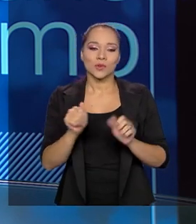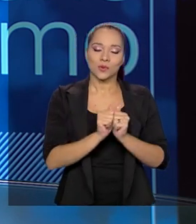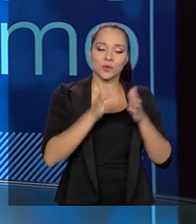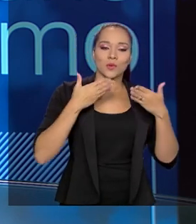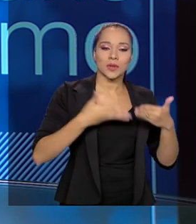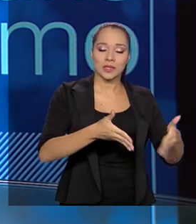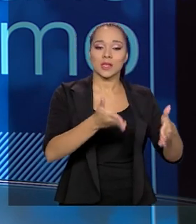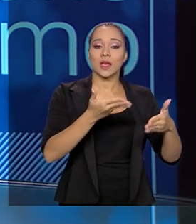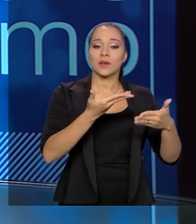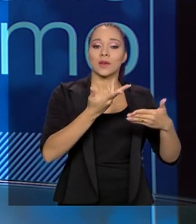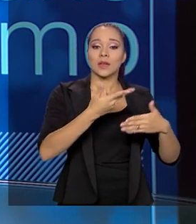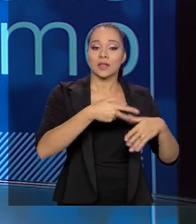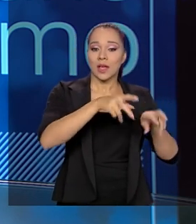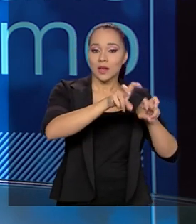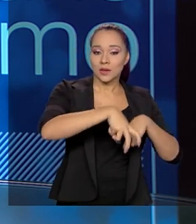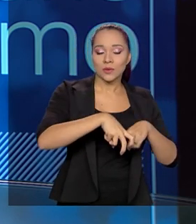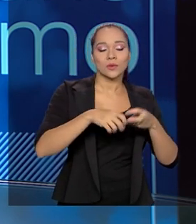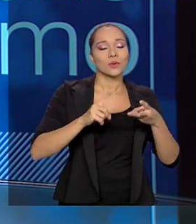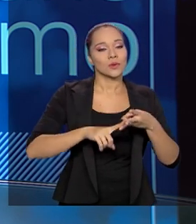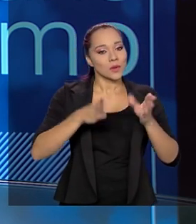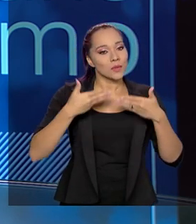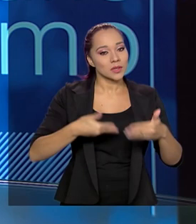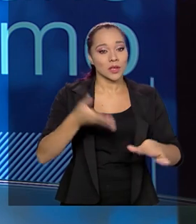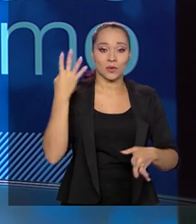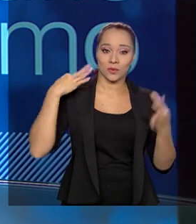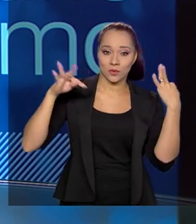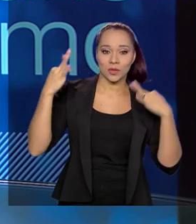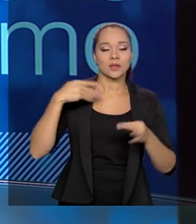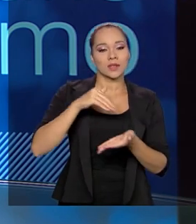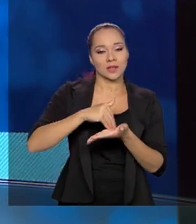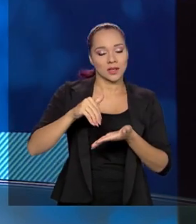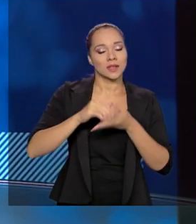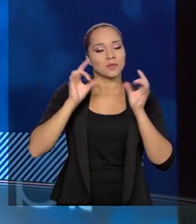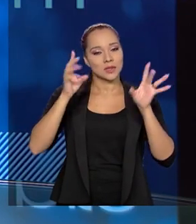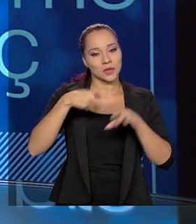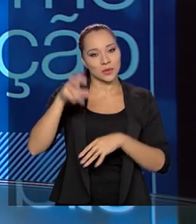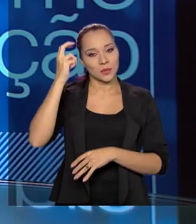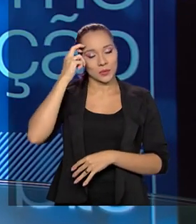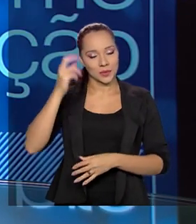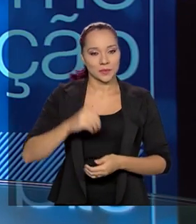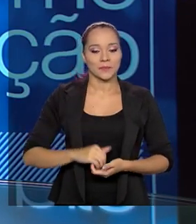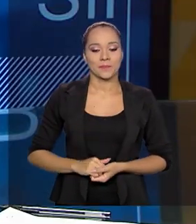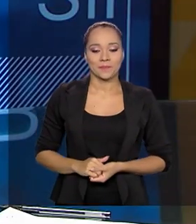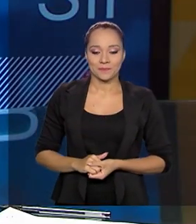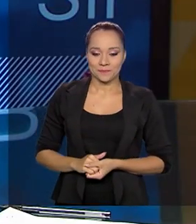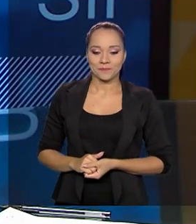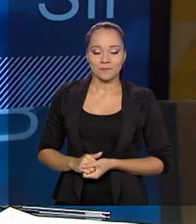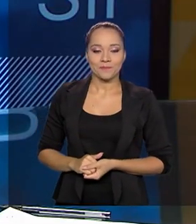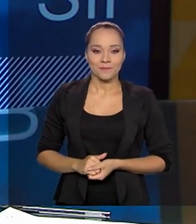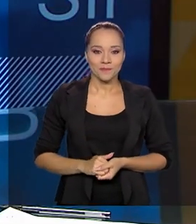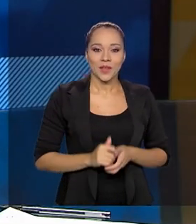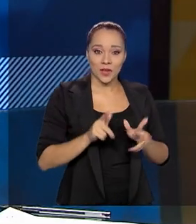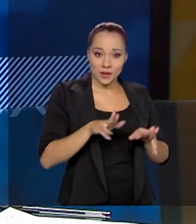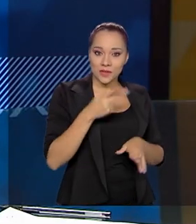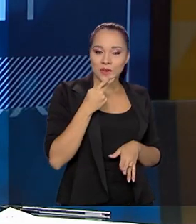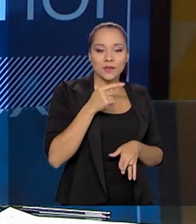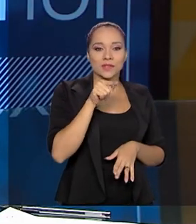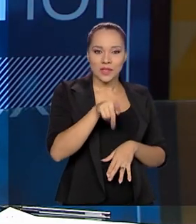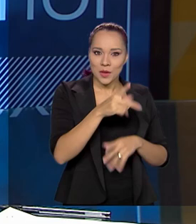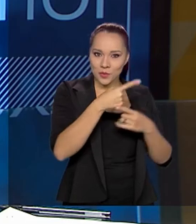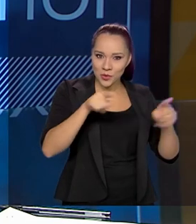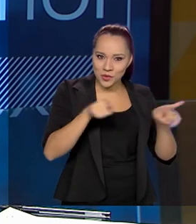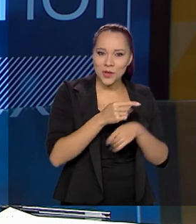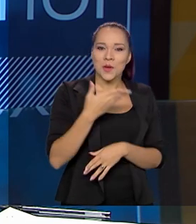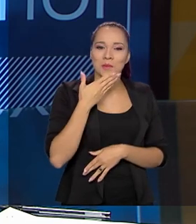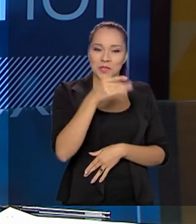Agricultura e com o Ministério do Turismo, que é a Secretaria Especial da Cultura do Mário Frias. Bom, então, presidente, como o senhor falou, o senhor é músico, eu